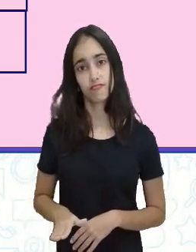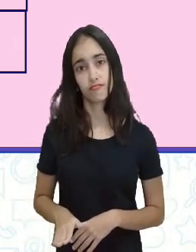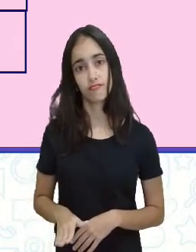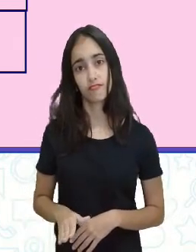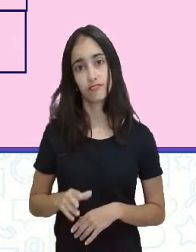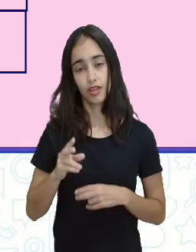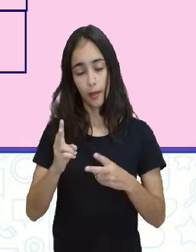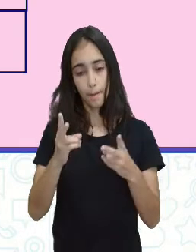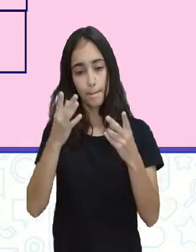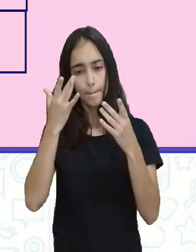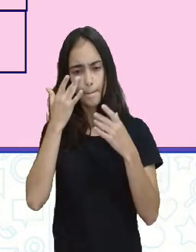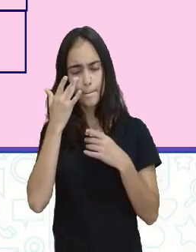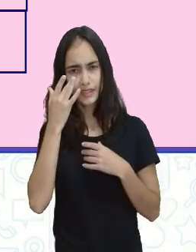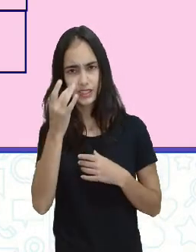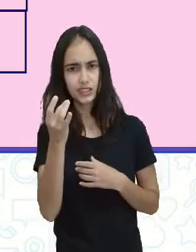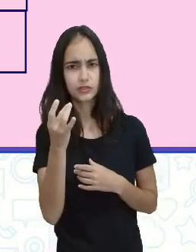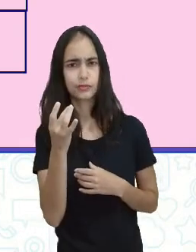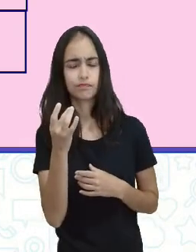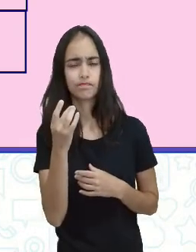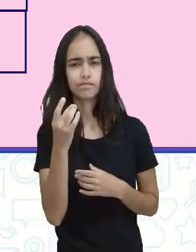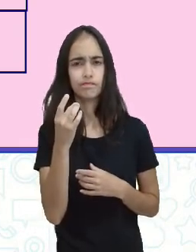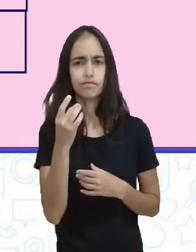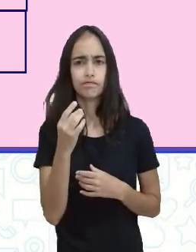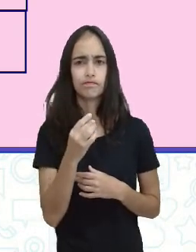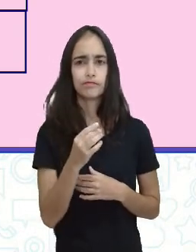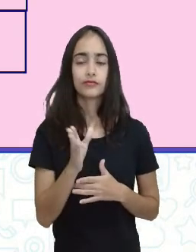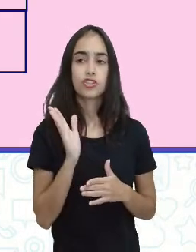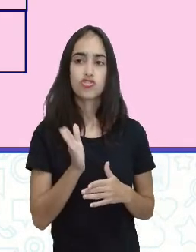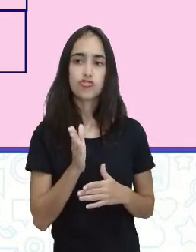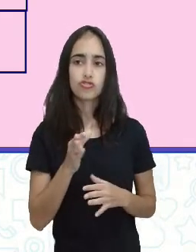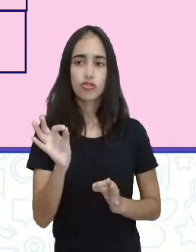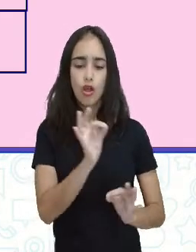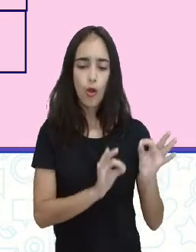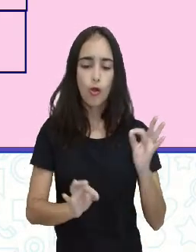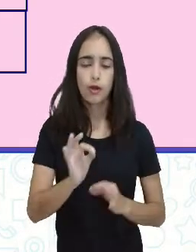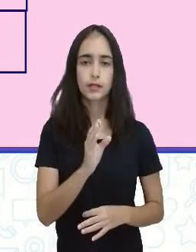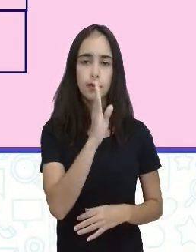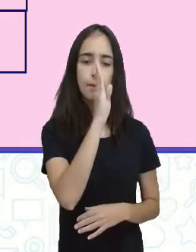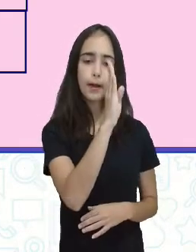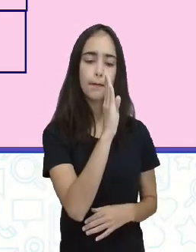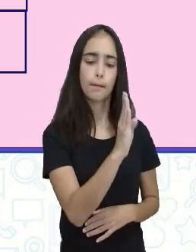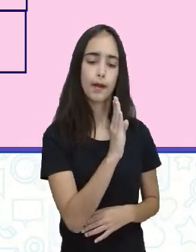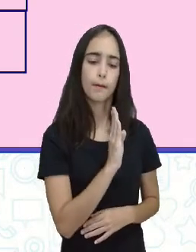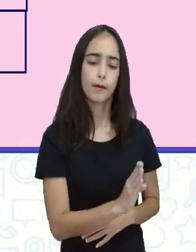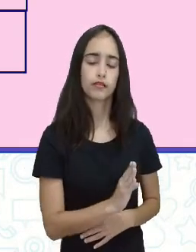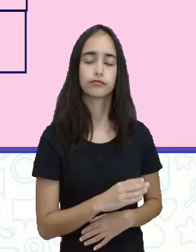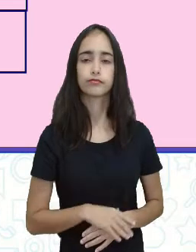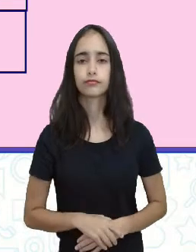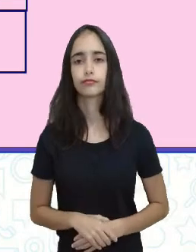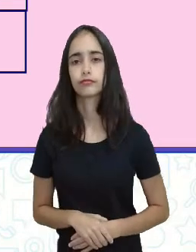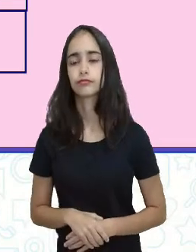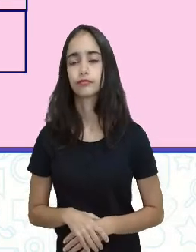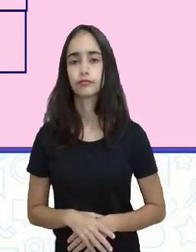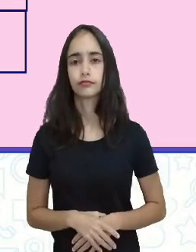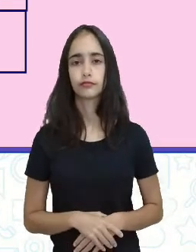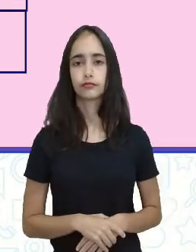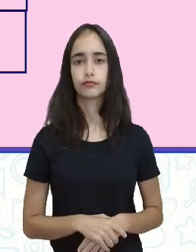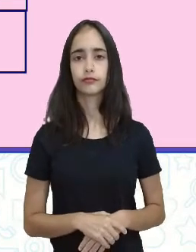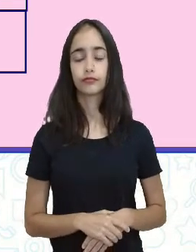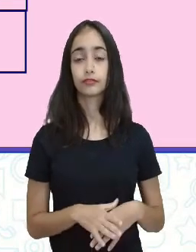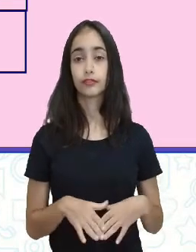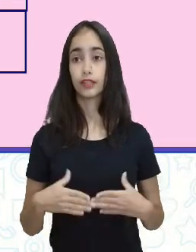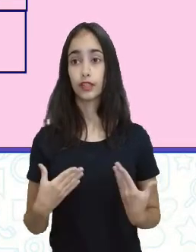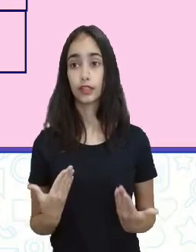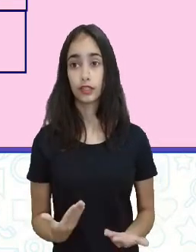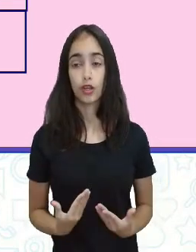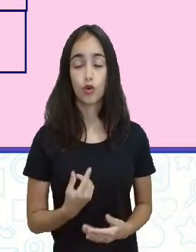eu separei na vertical, para que não fizesse um quadro diferente para vocês. Então, um